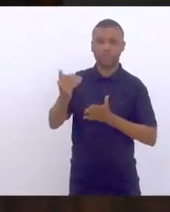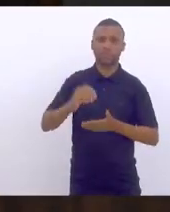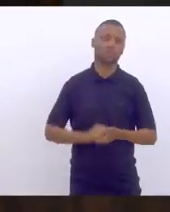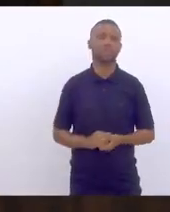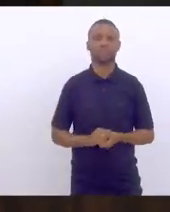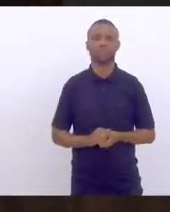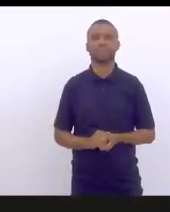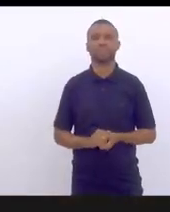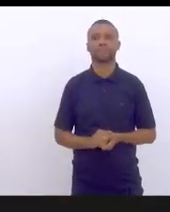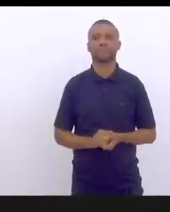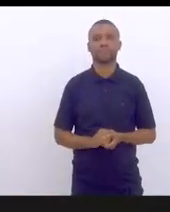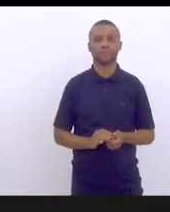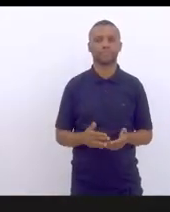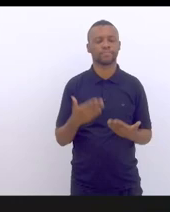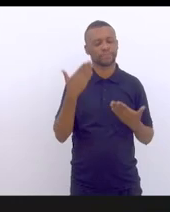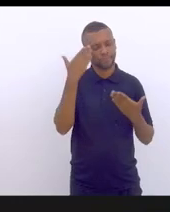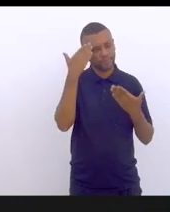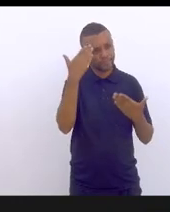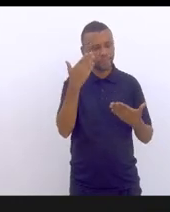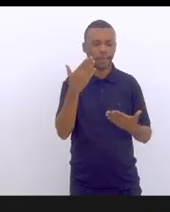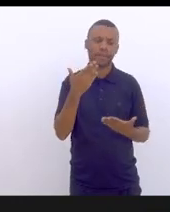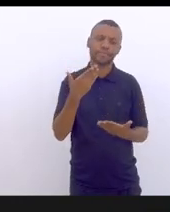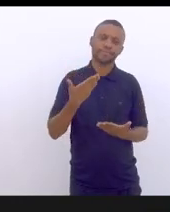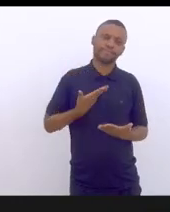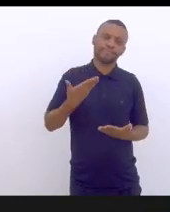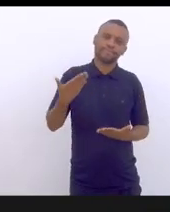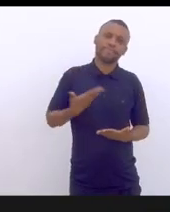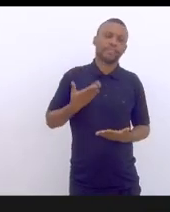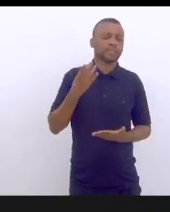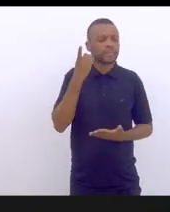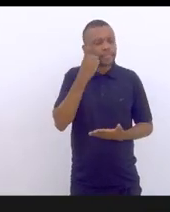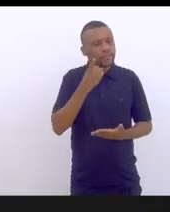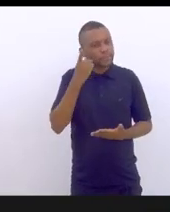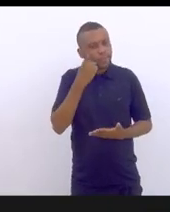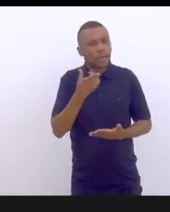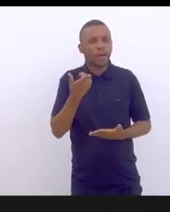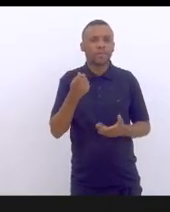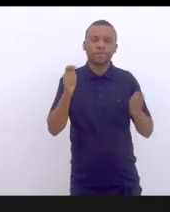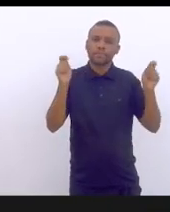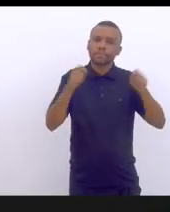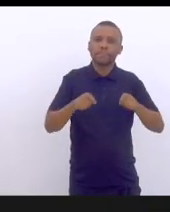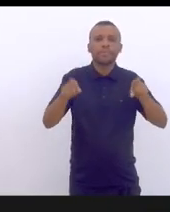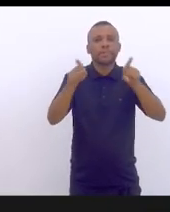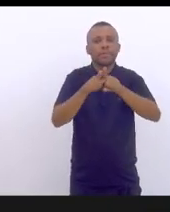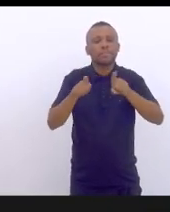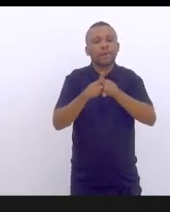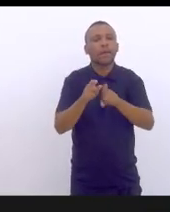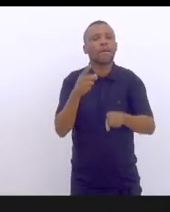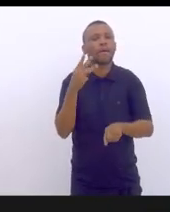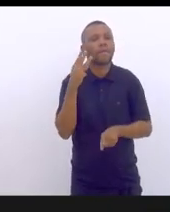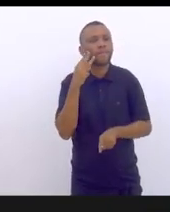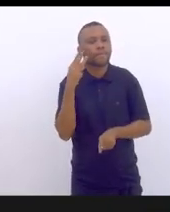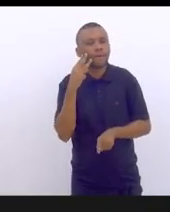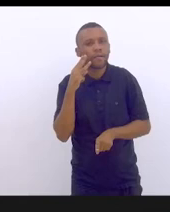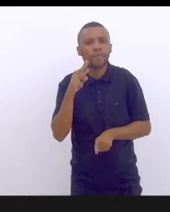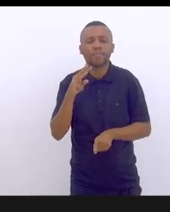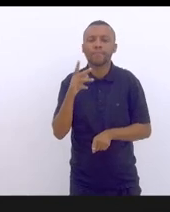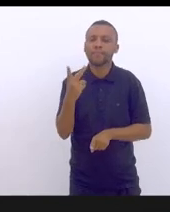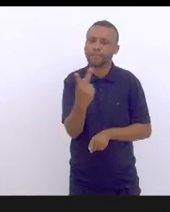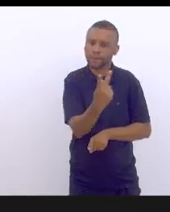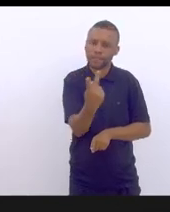Muito obrigado, deputada querida e competente. Também o Valdeck, como deputados, vocês são